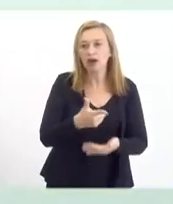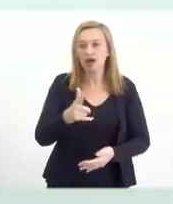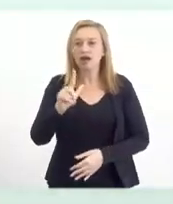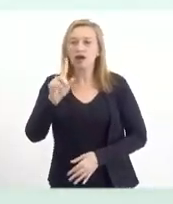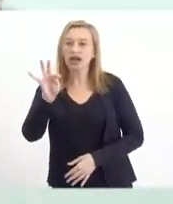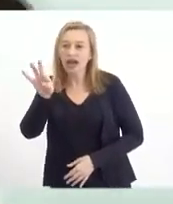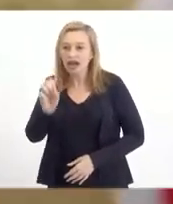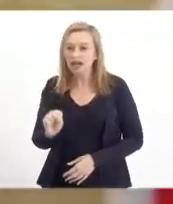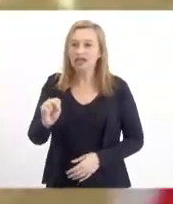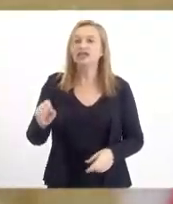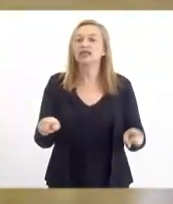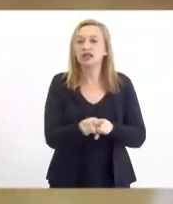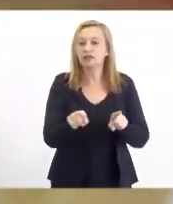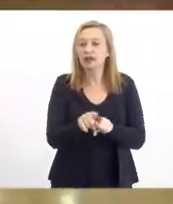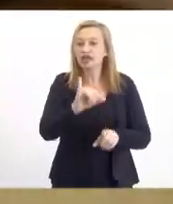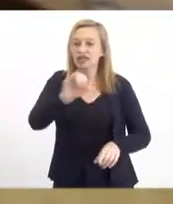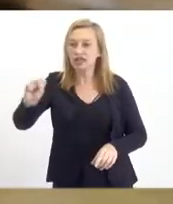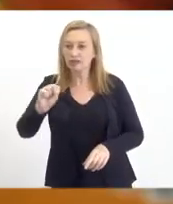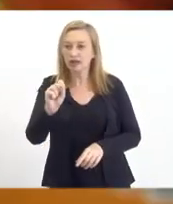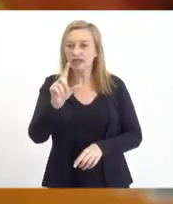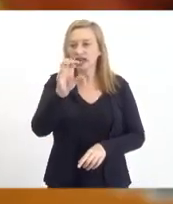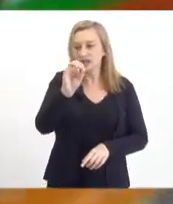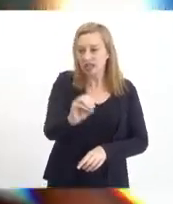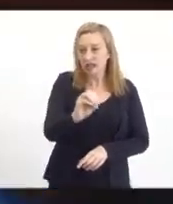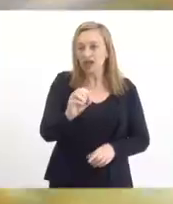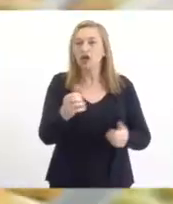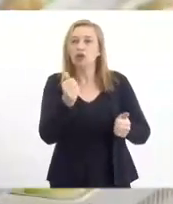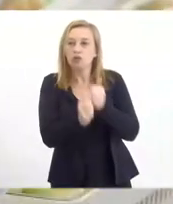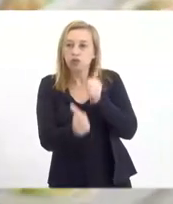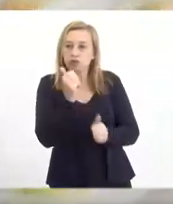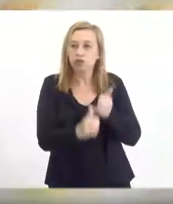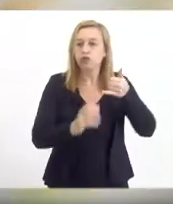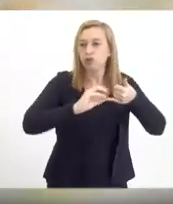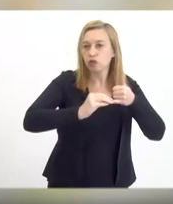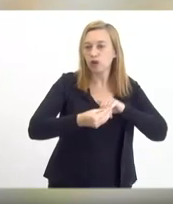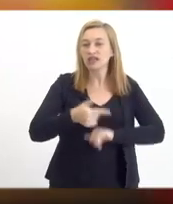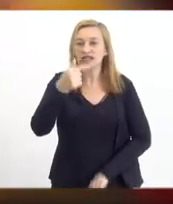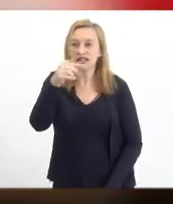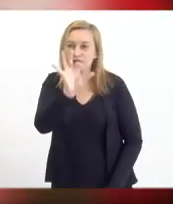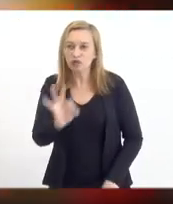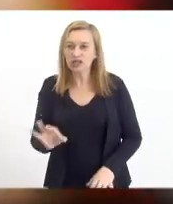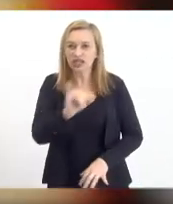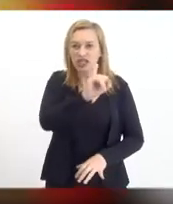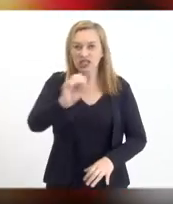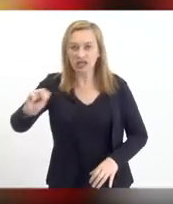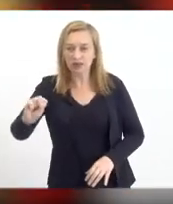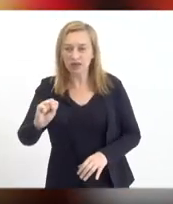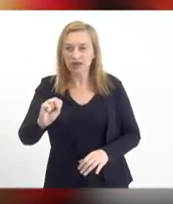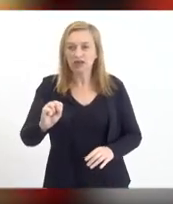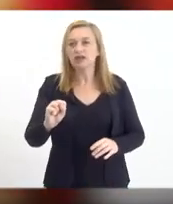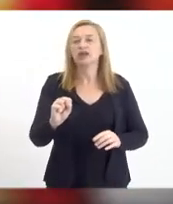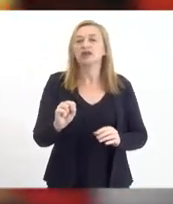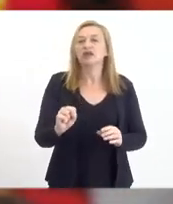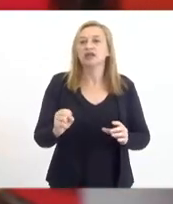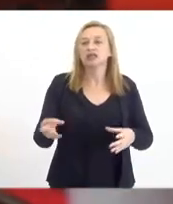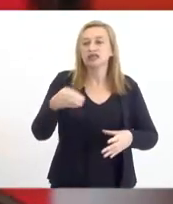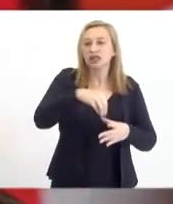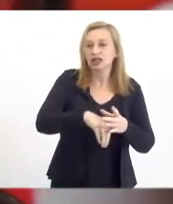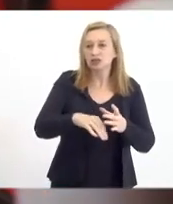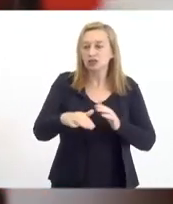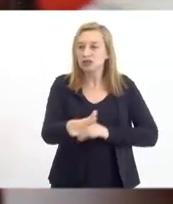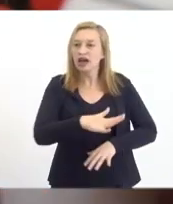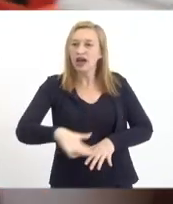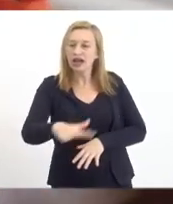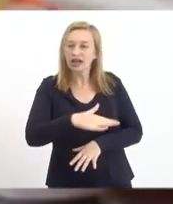Reduziu a zero o ICMS sobre o arroz e o feijão. Fixou em 7% o ICMS para as operações internas do setor